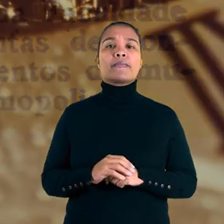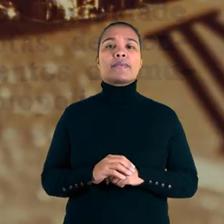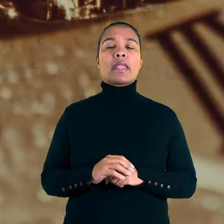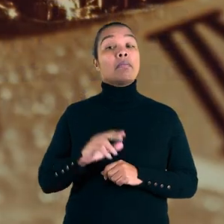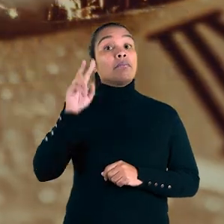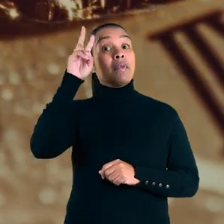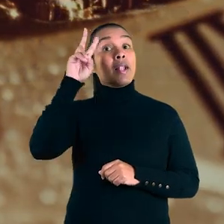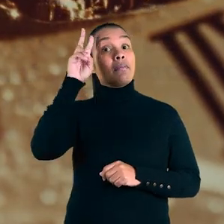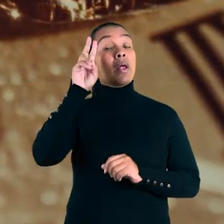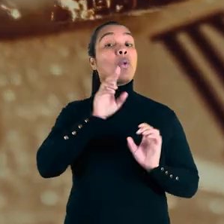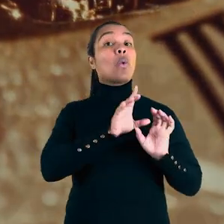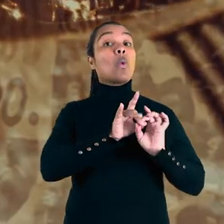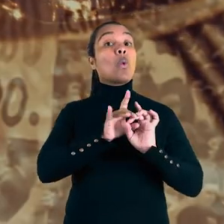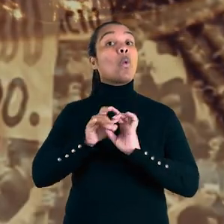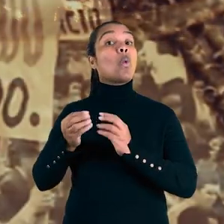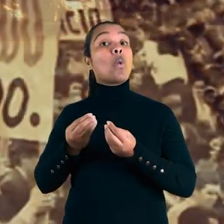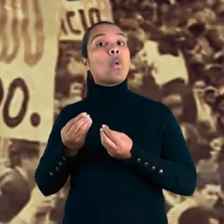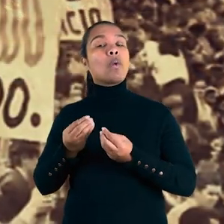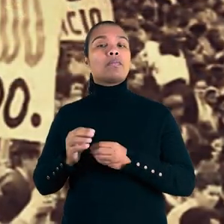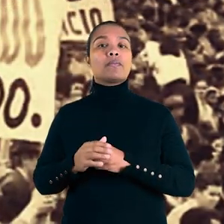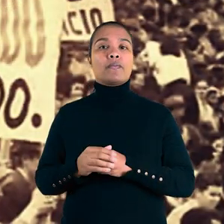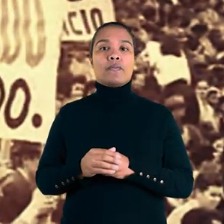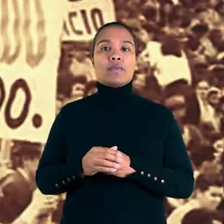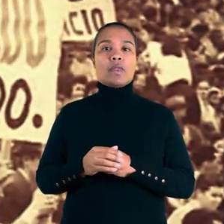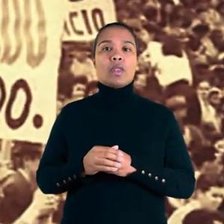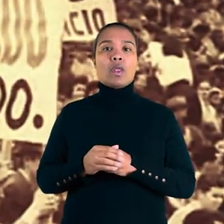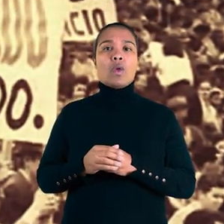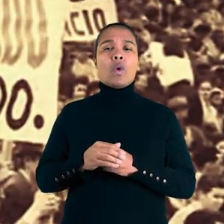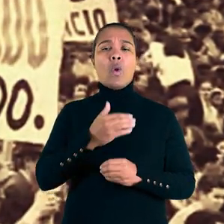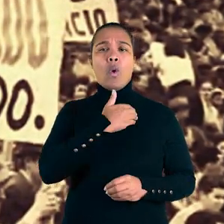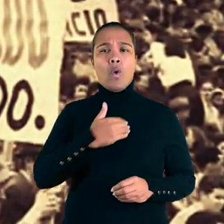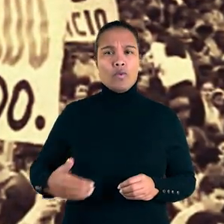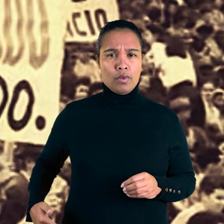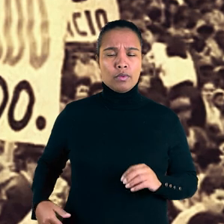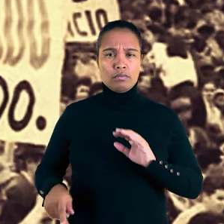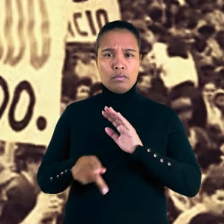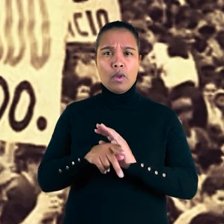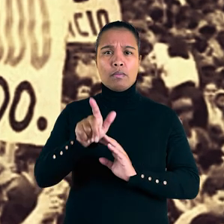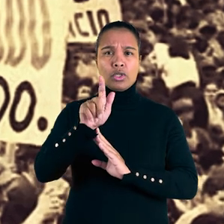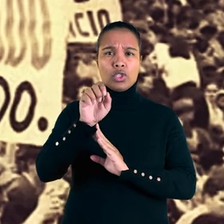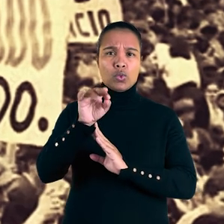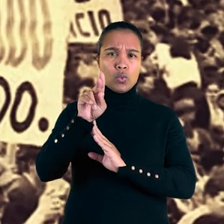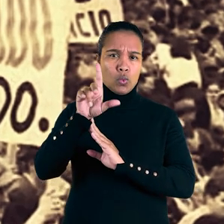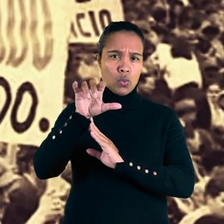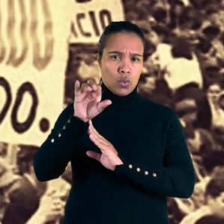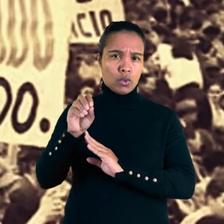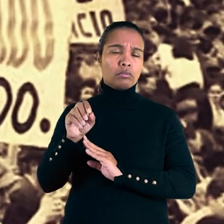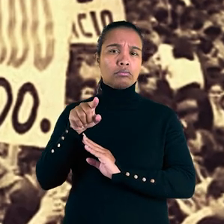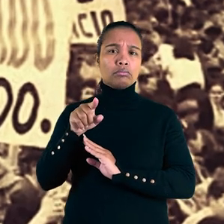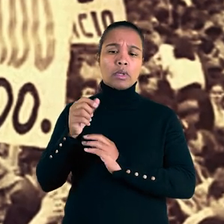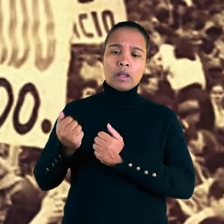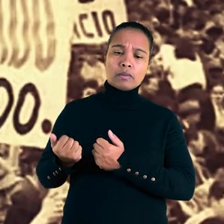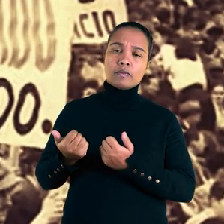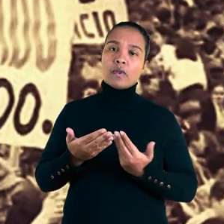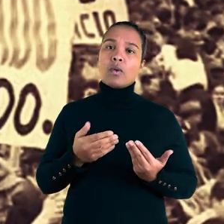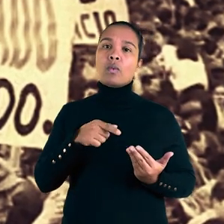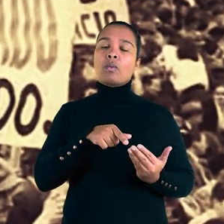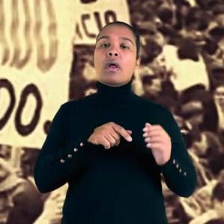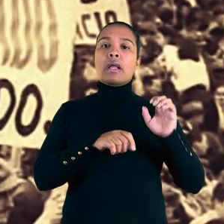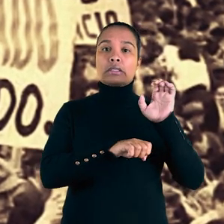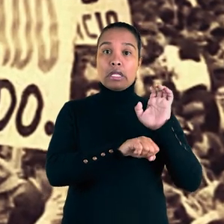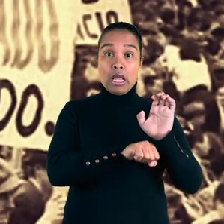pouco no tempo para entender o contexto. No governo de Getúlio Vargas, a Justiça Trabalhista começa a ser concebida.